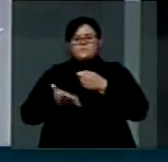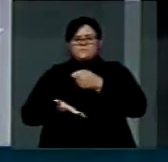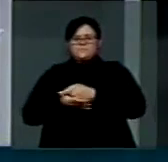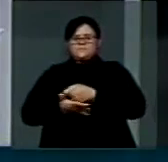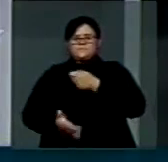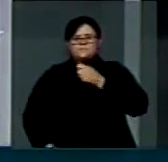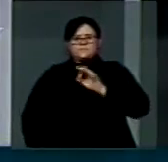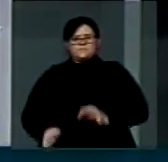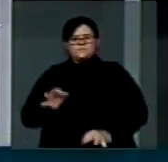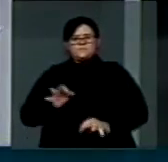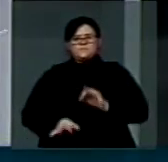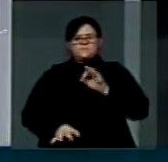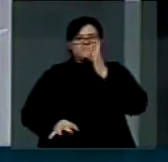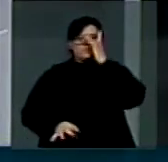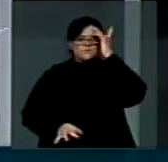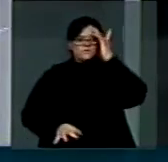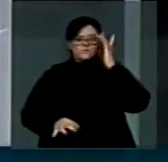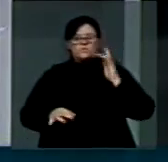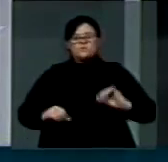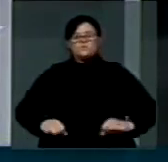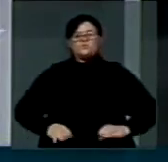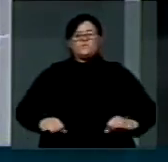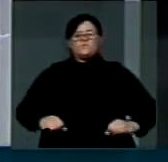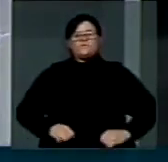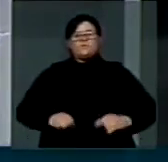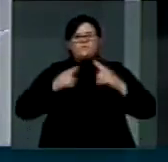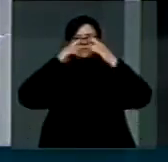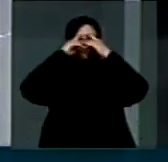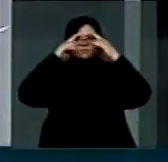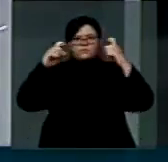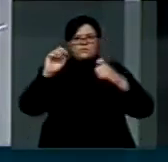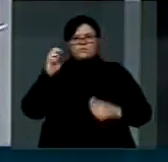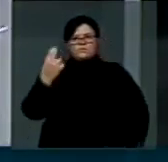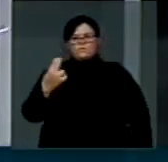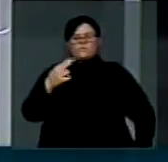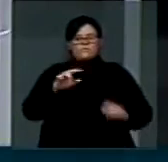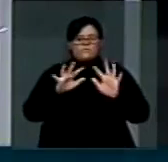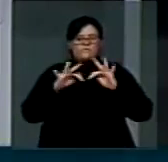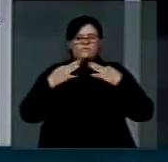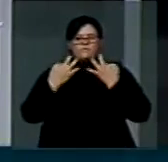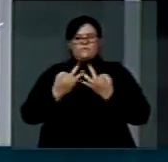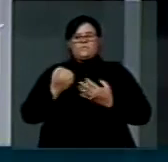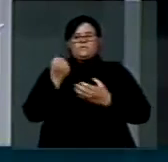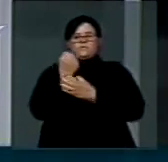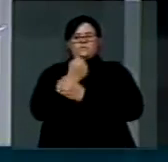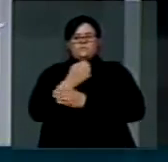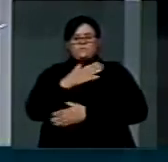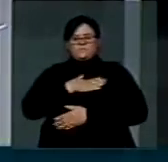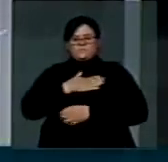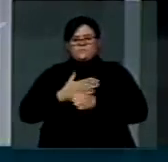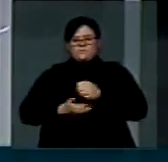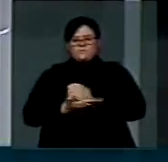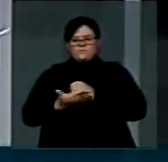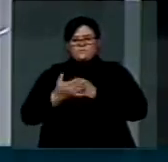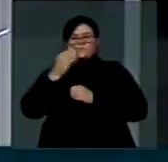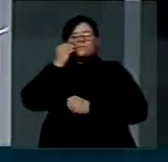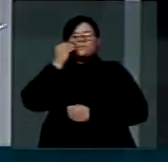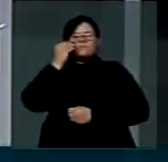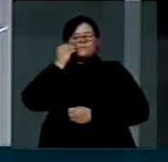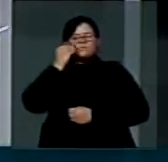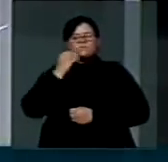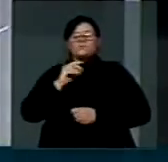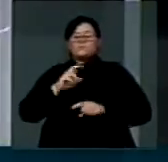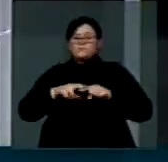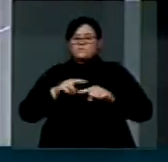justiça às pessoas vítimas de violência e seus familiares. Aseguro isso com base na minha experiência.